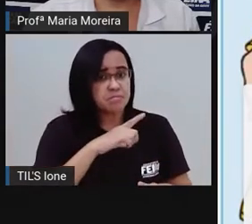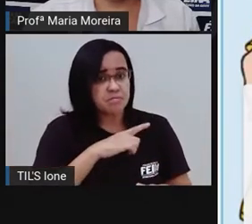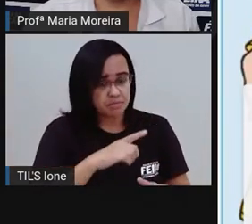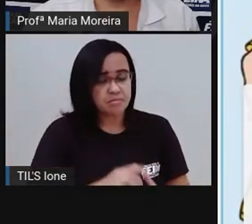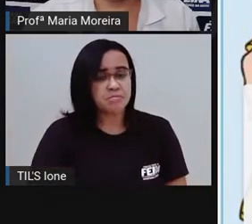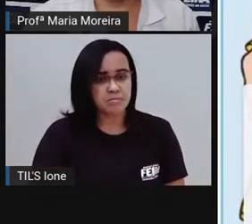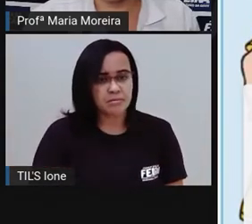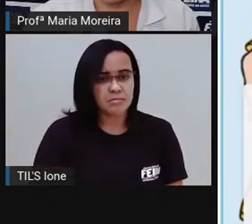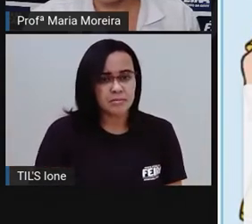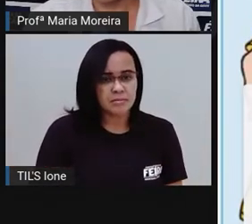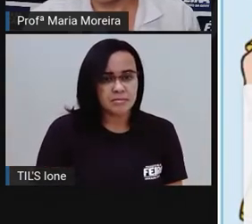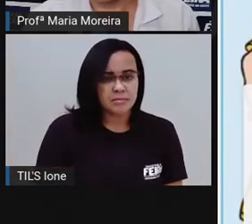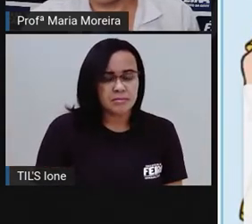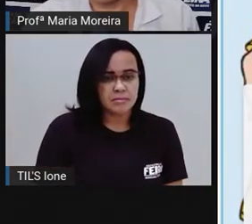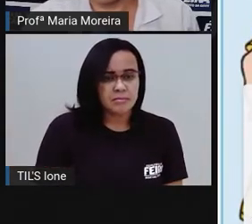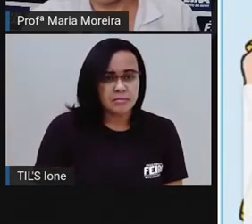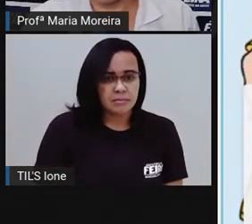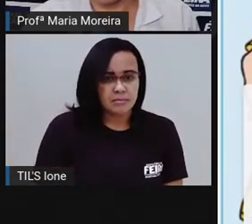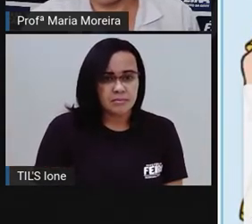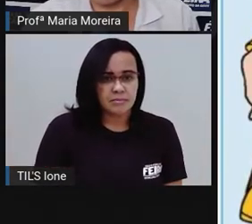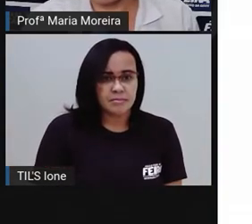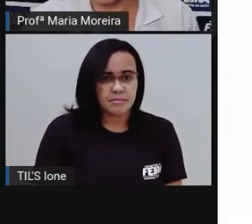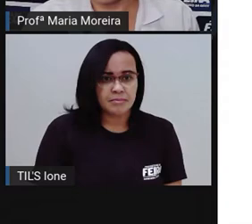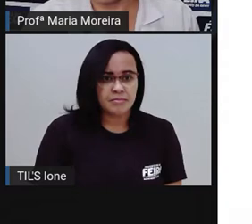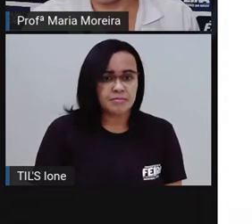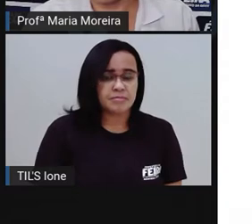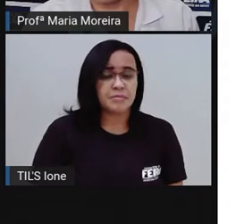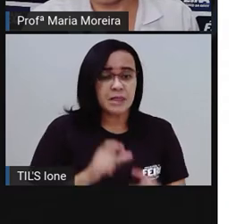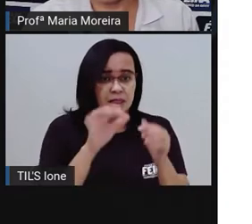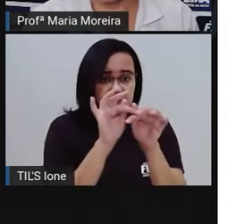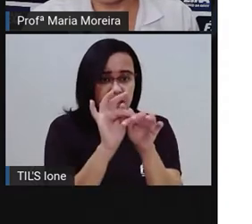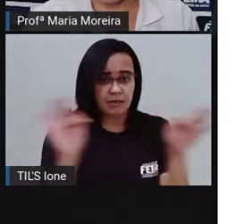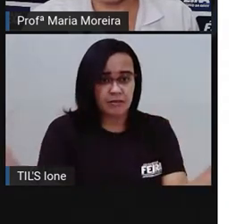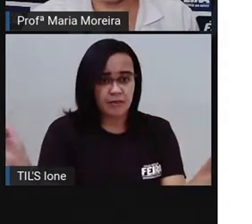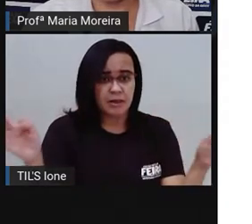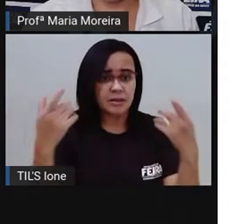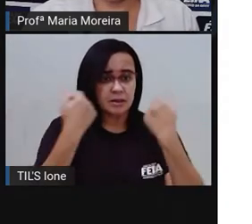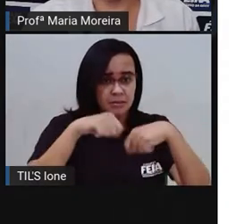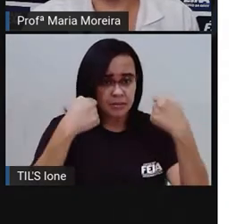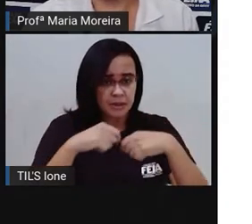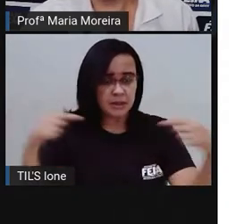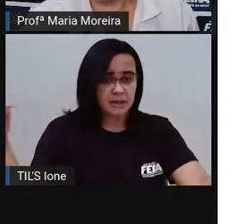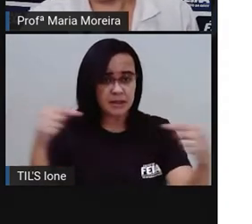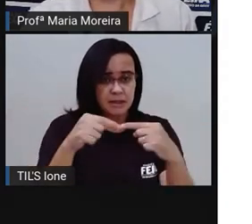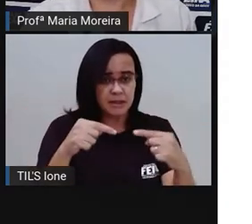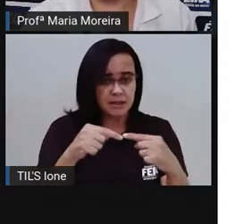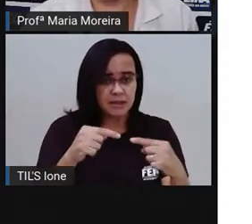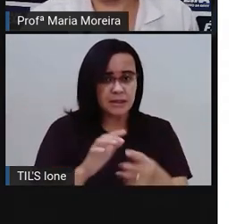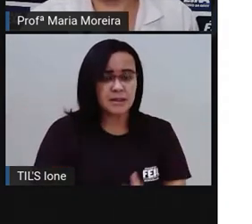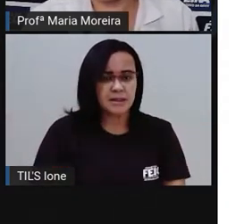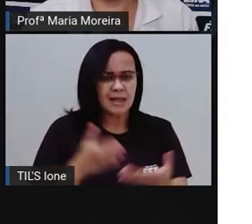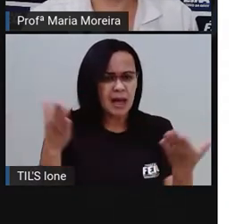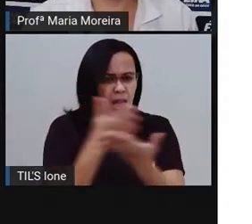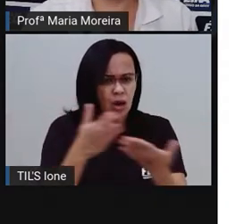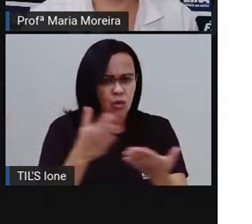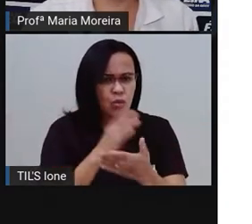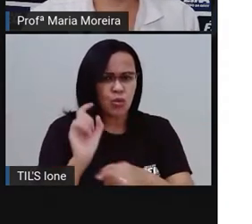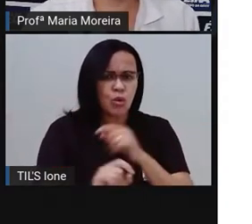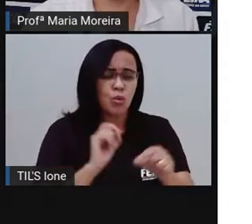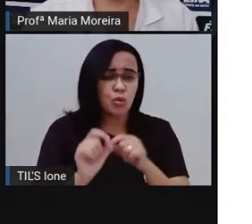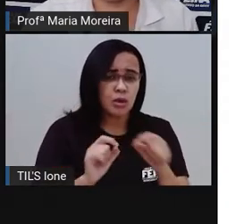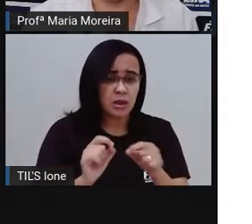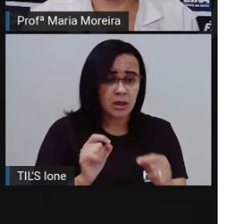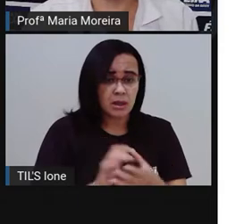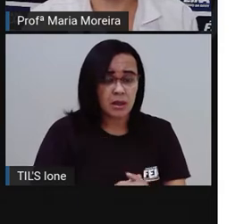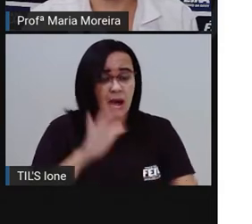alterações, né? Na frase de concordância. Vamos ver quais são elas. Às vezes, a gente